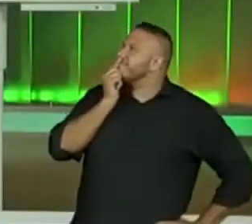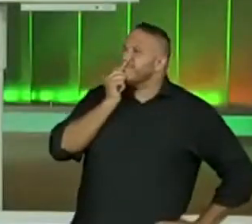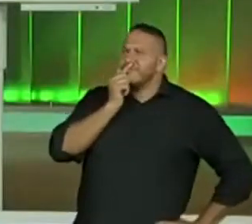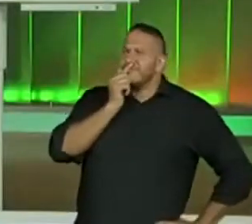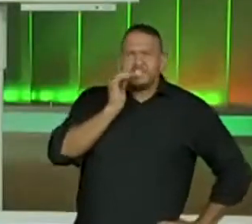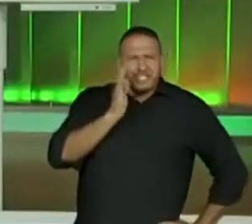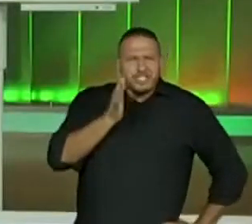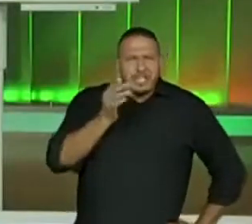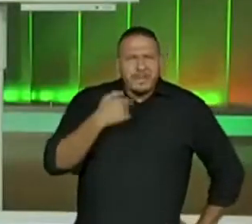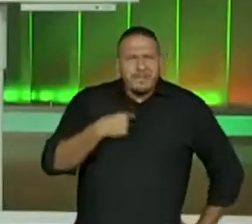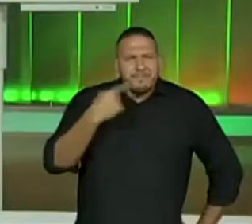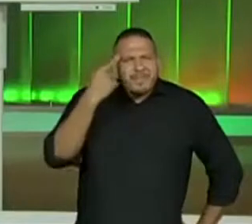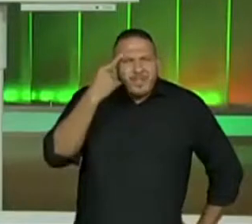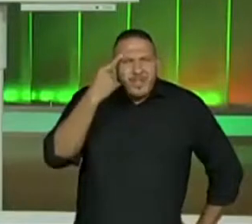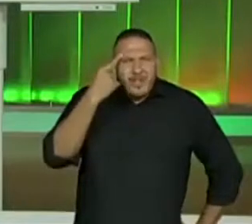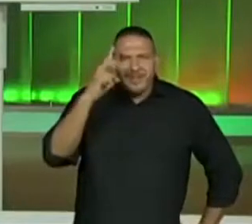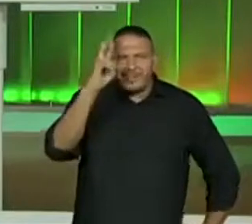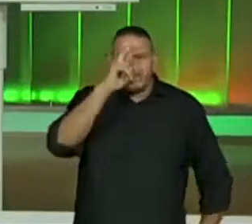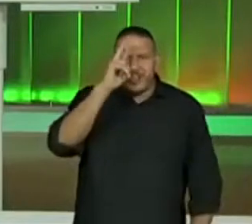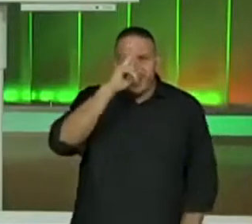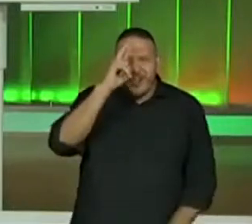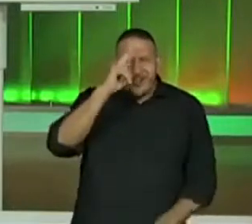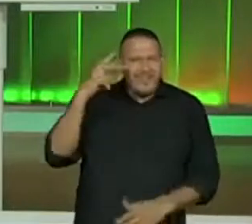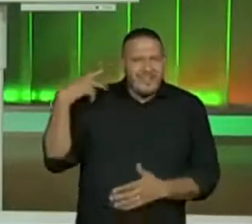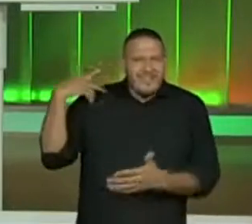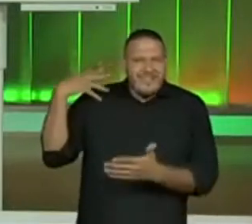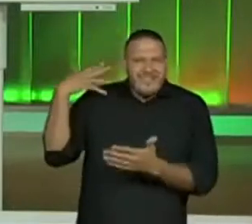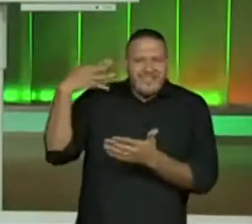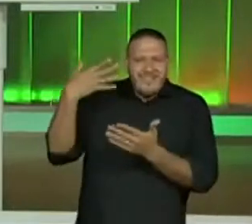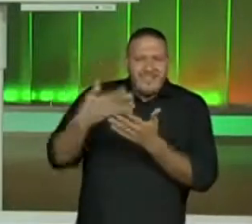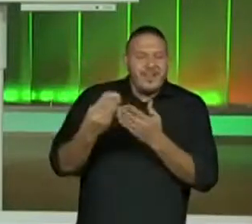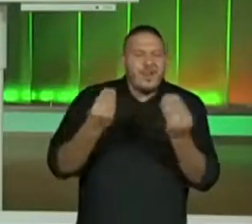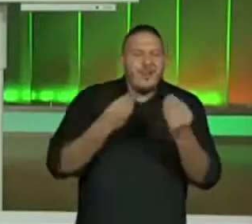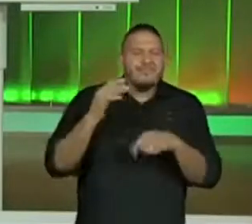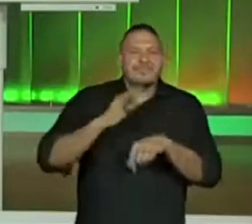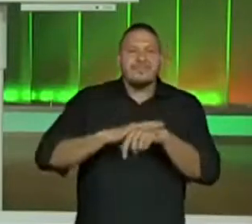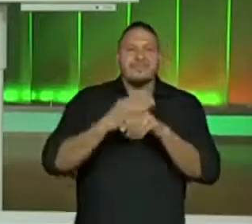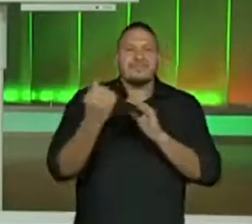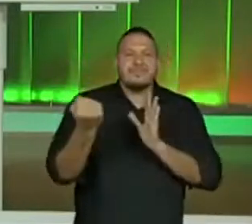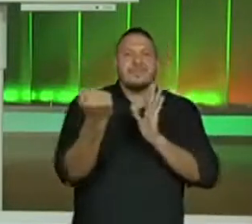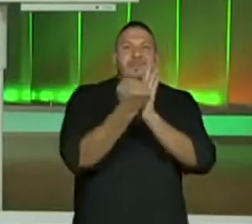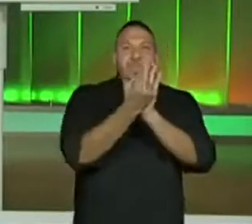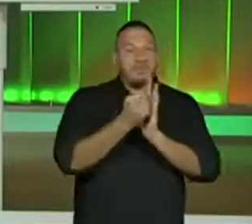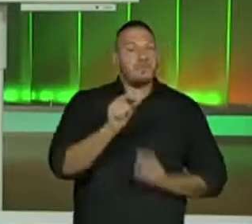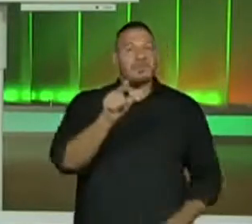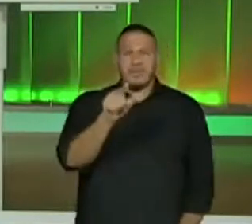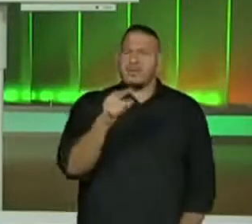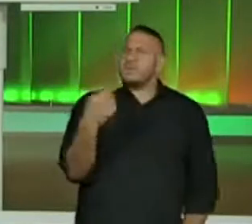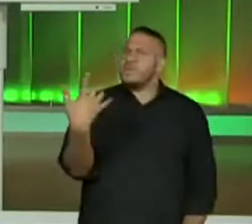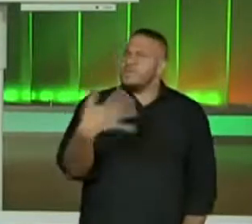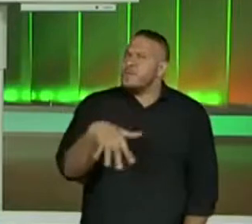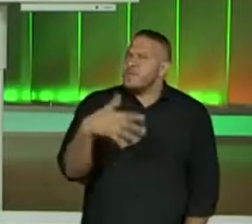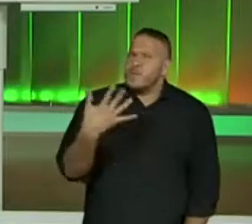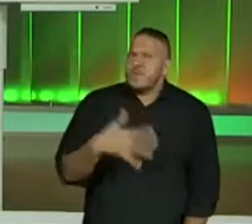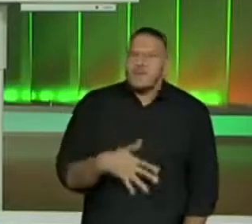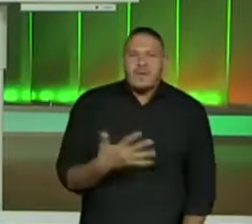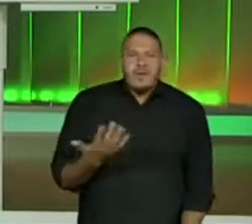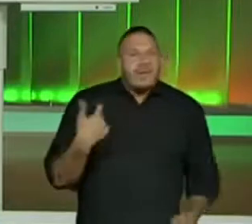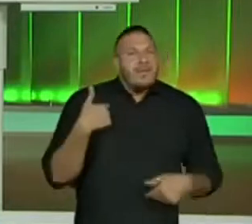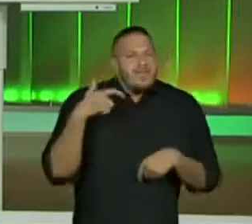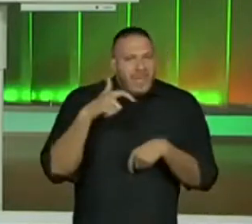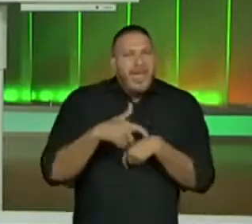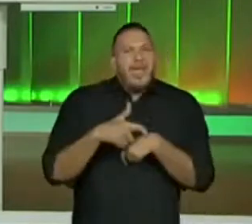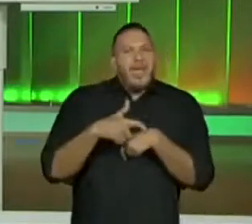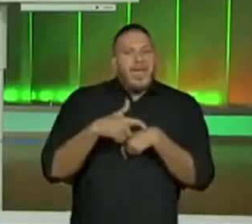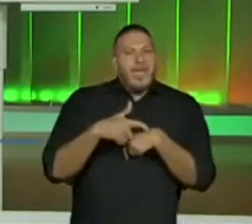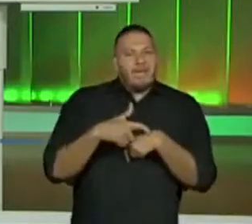No decorrer aí da história, a marcação do tempo é algo que nos interessa e que diz respeito às